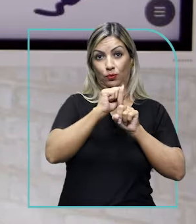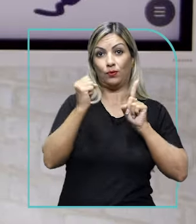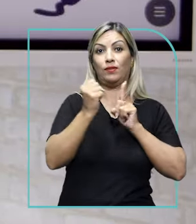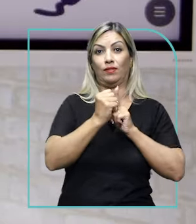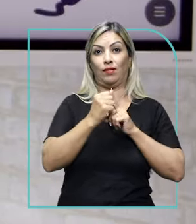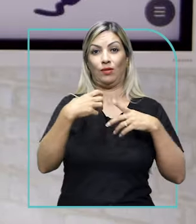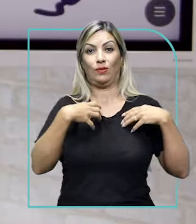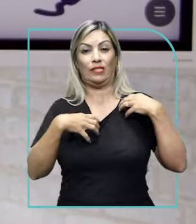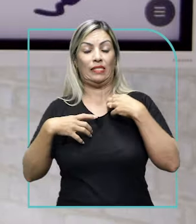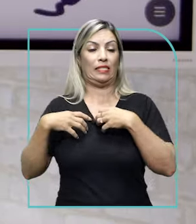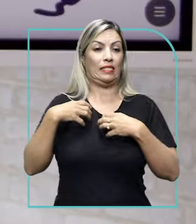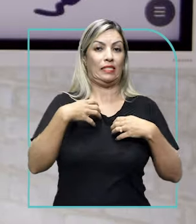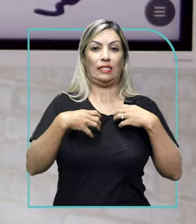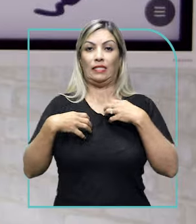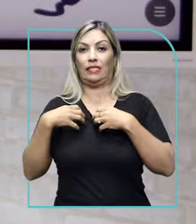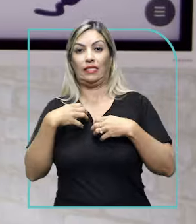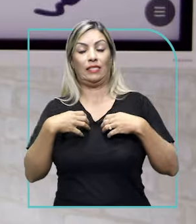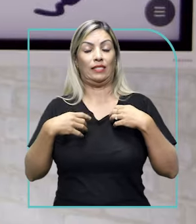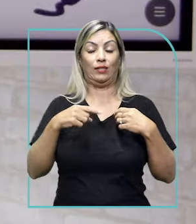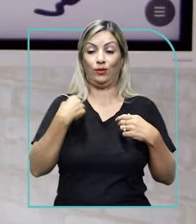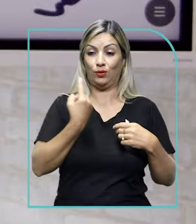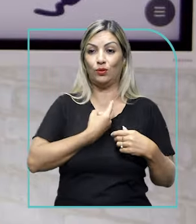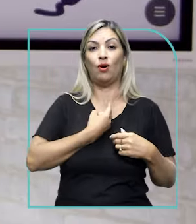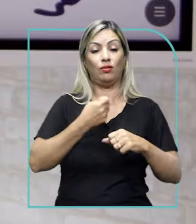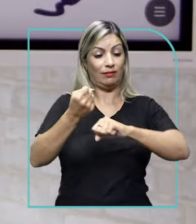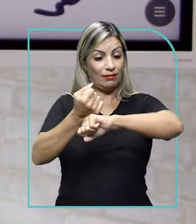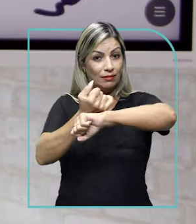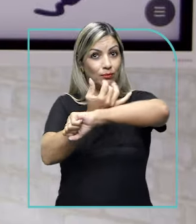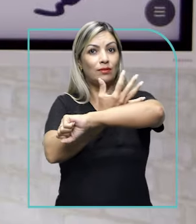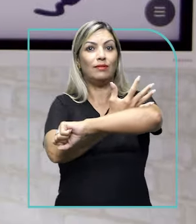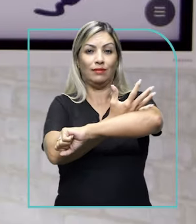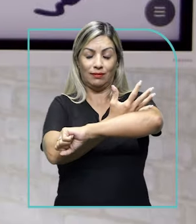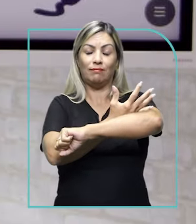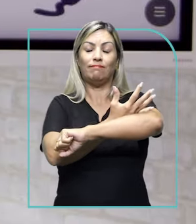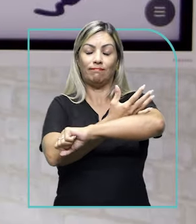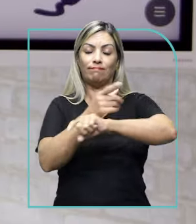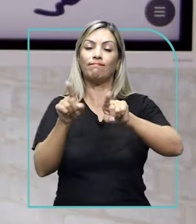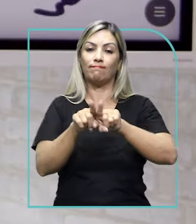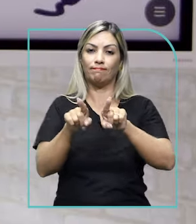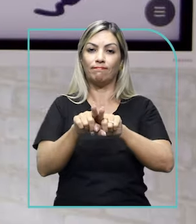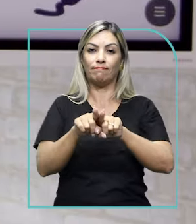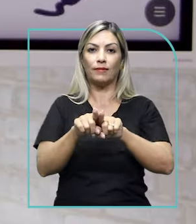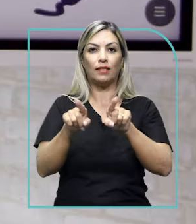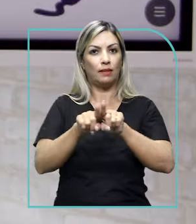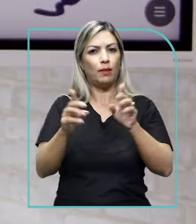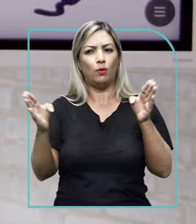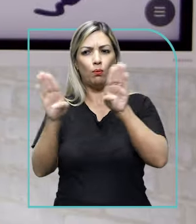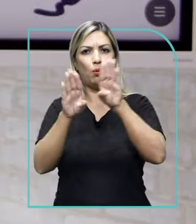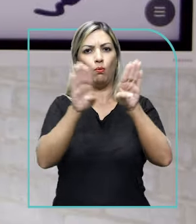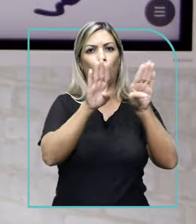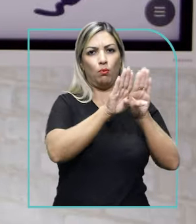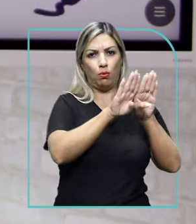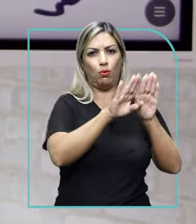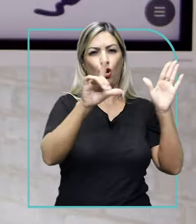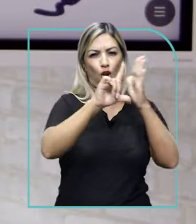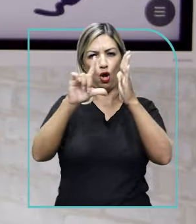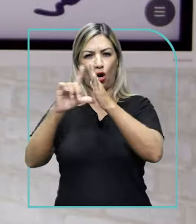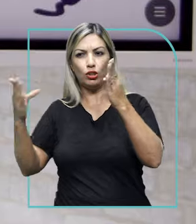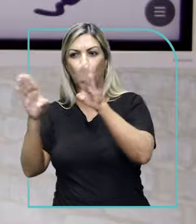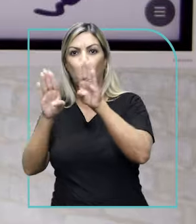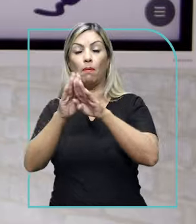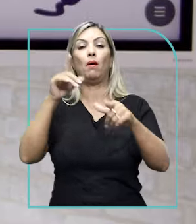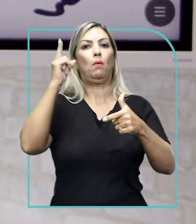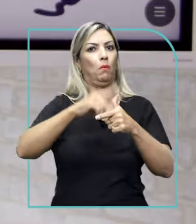mexeu muito com as nossas questões emocionais também e o lockdown gerou um problema